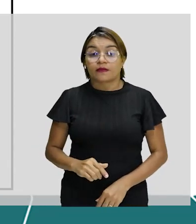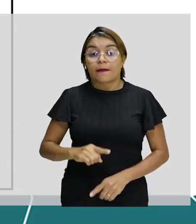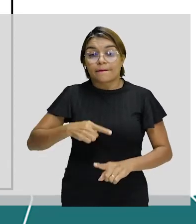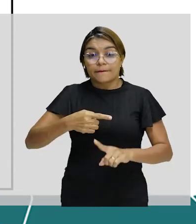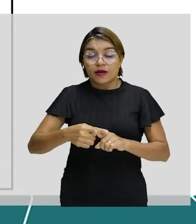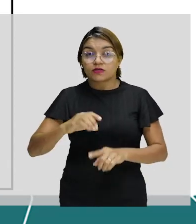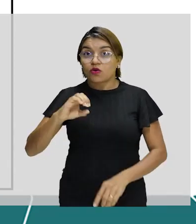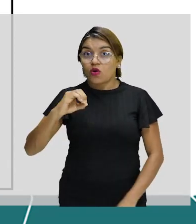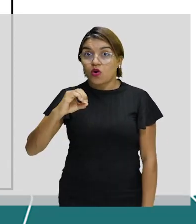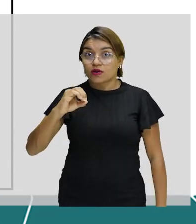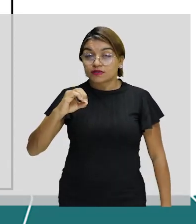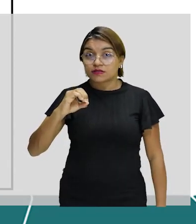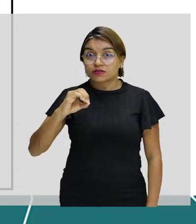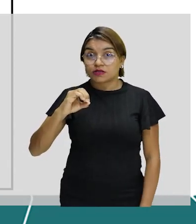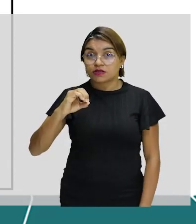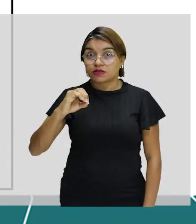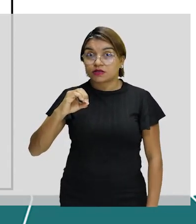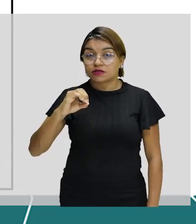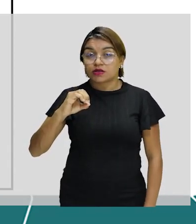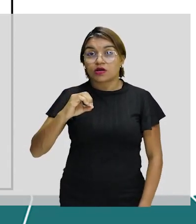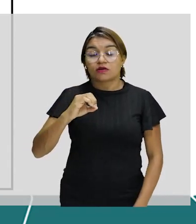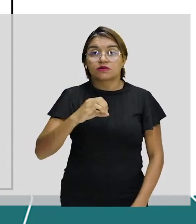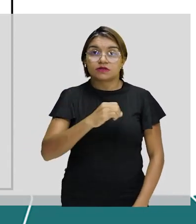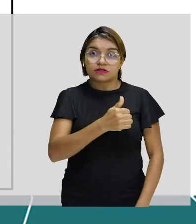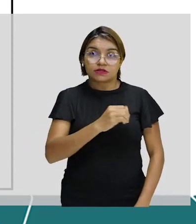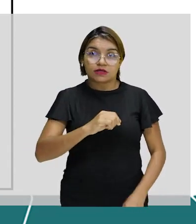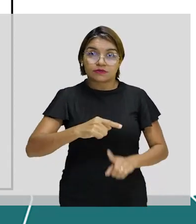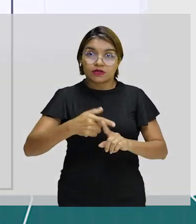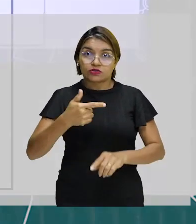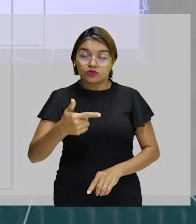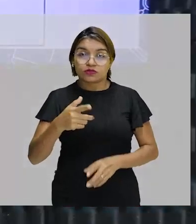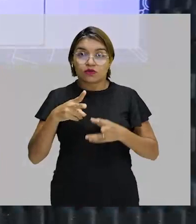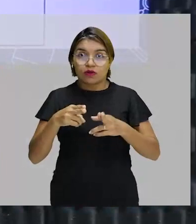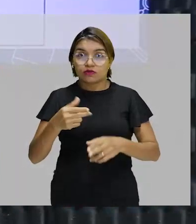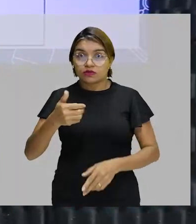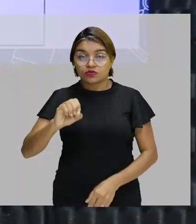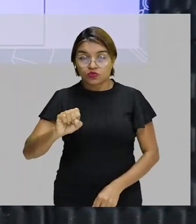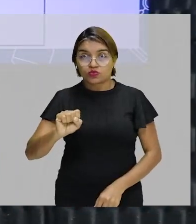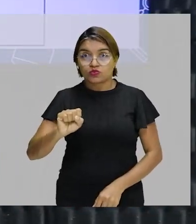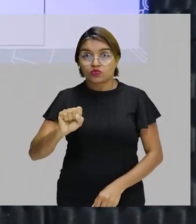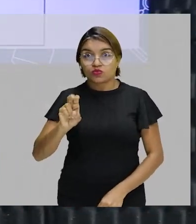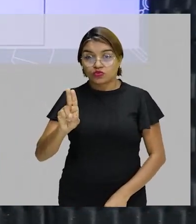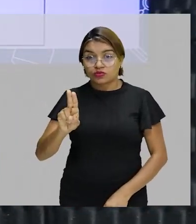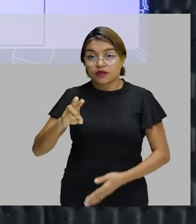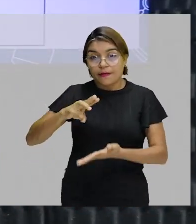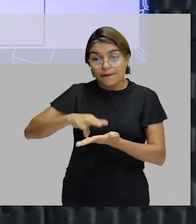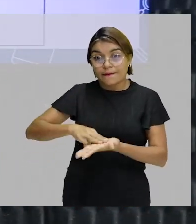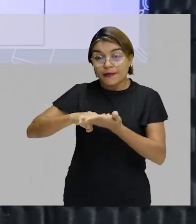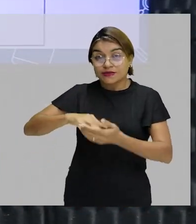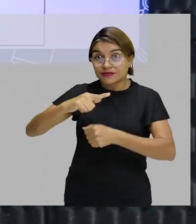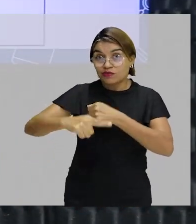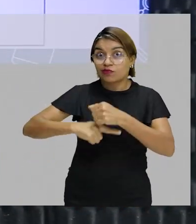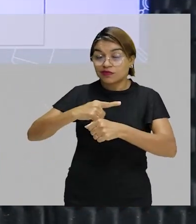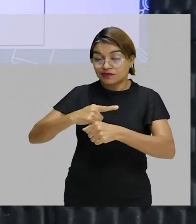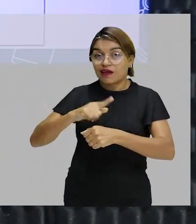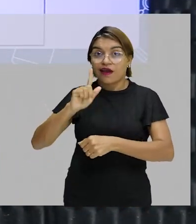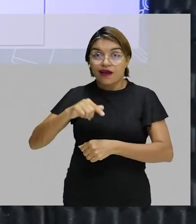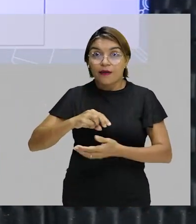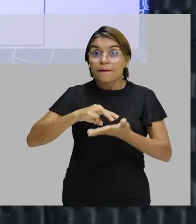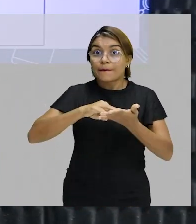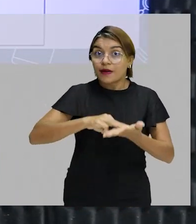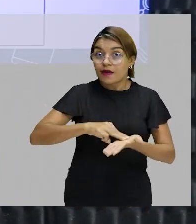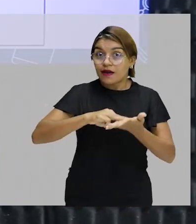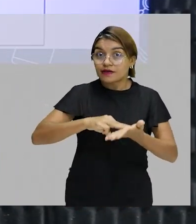oxigênio, 16. 2 mais 16, 18. 18 unidades de massa atômica. É a massa